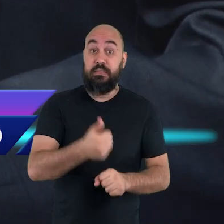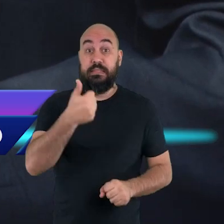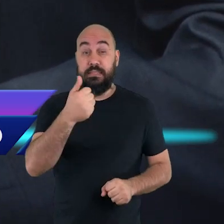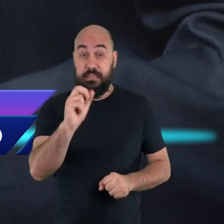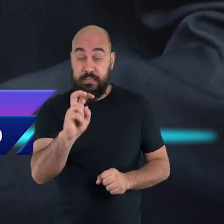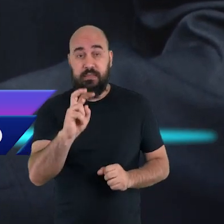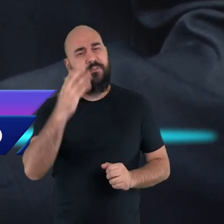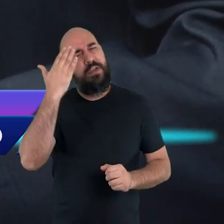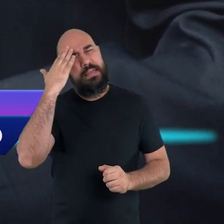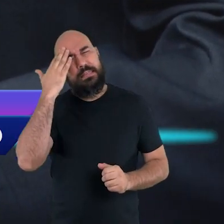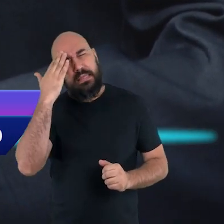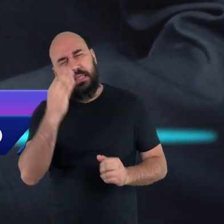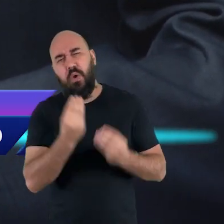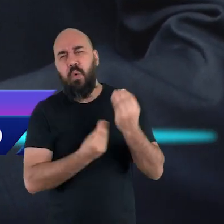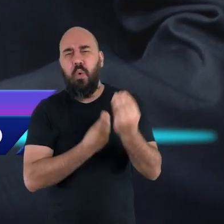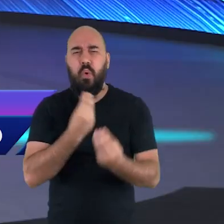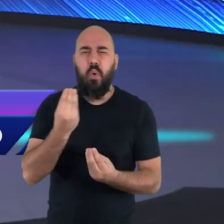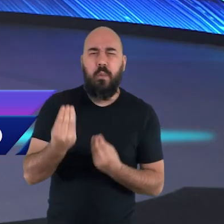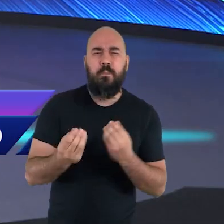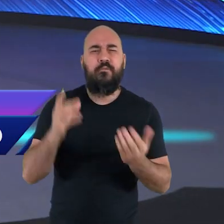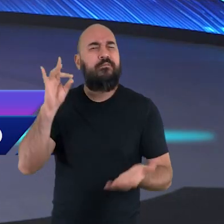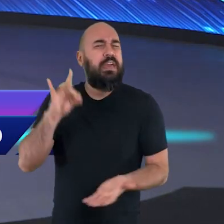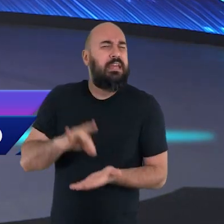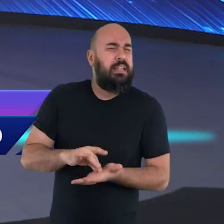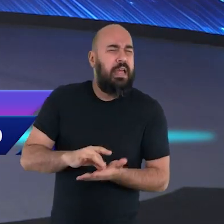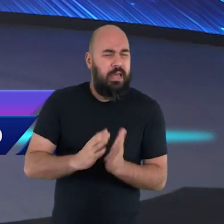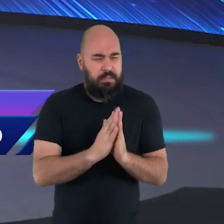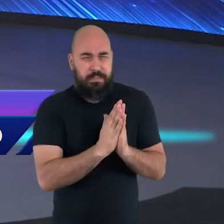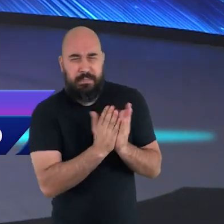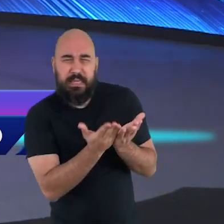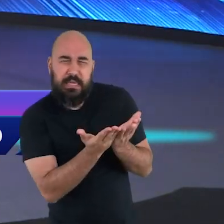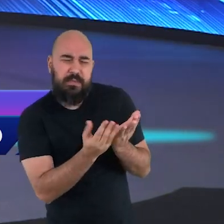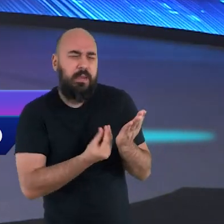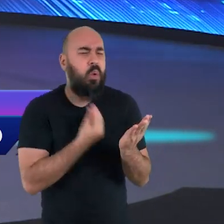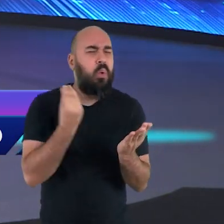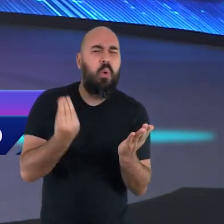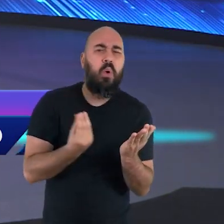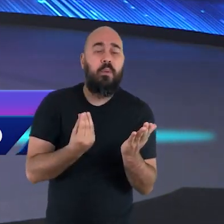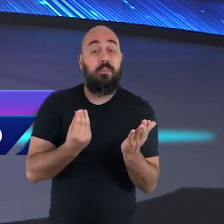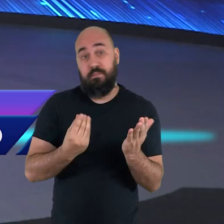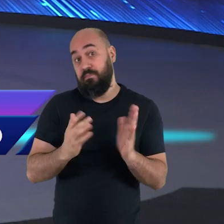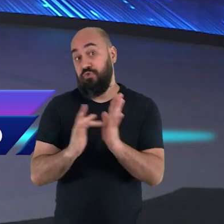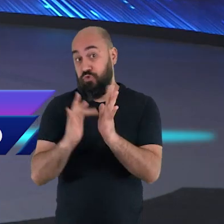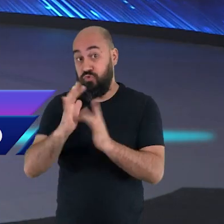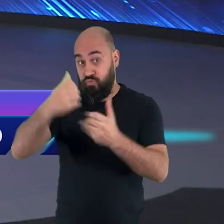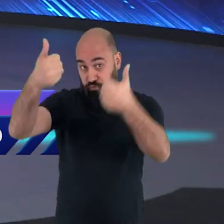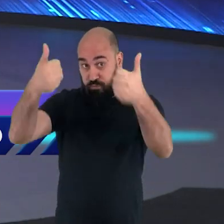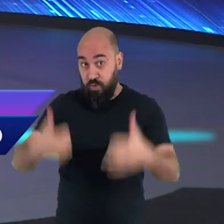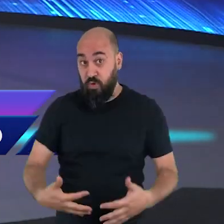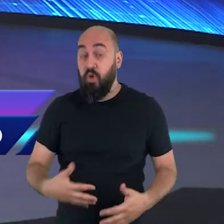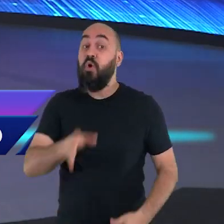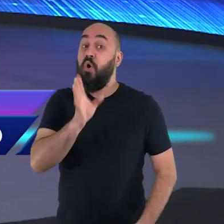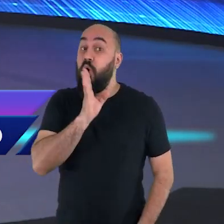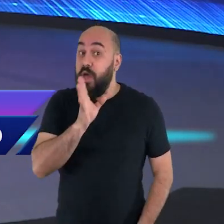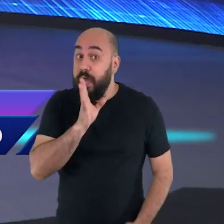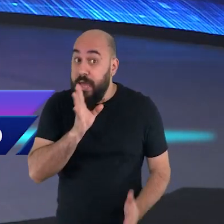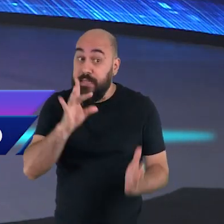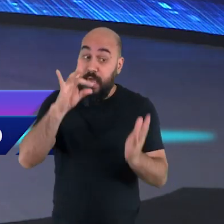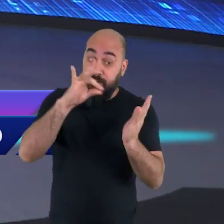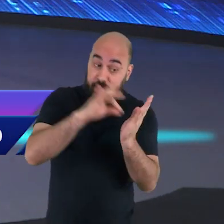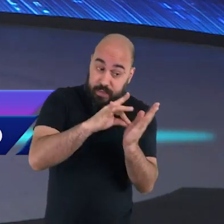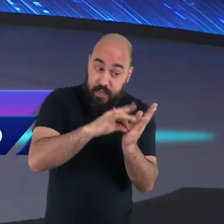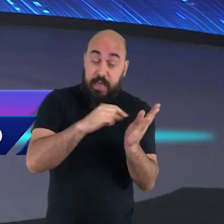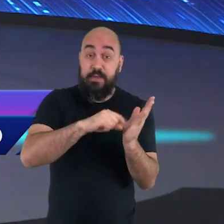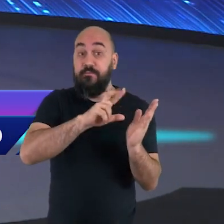vai entender um pouco mais sobre o que é a verdade. Jesus certa vez disse, conhecereis a verdade e a verdade